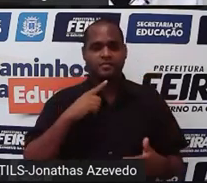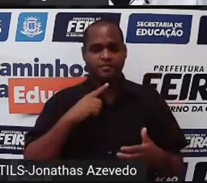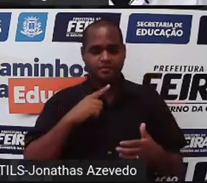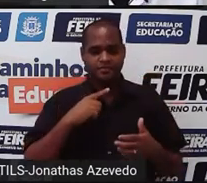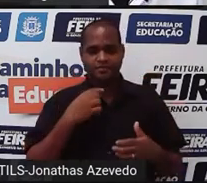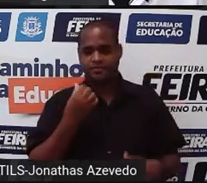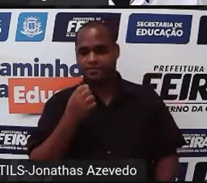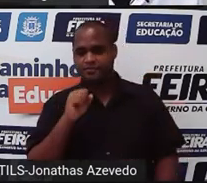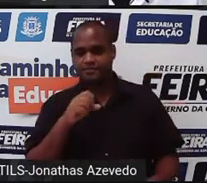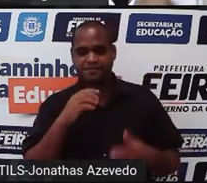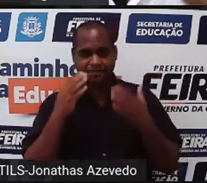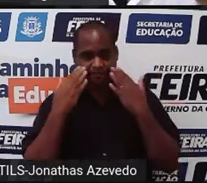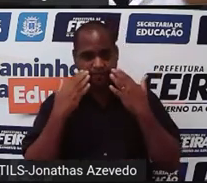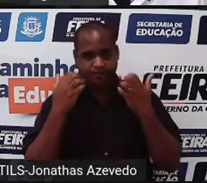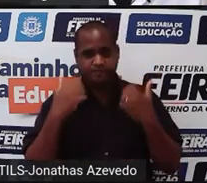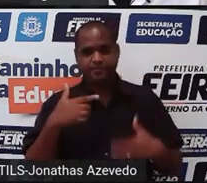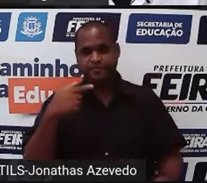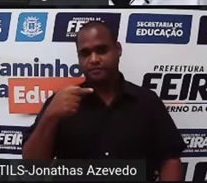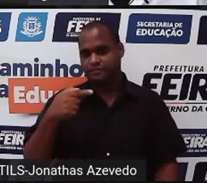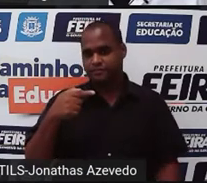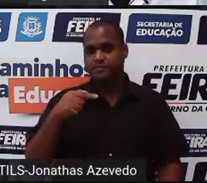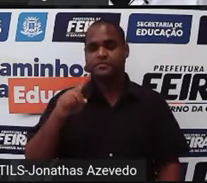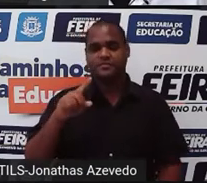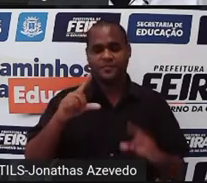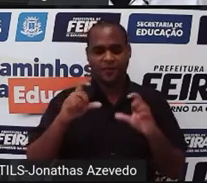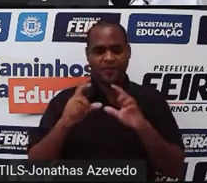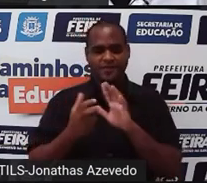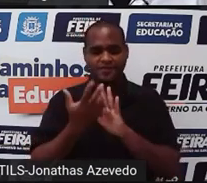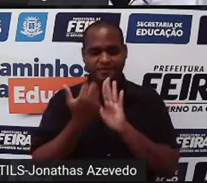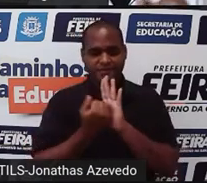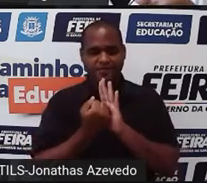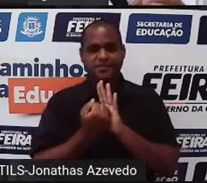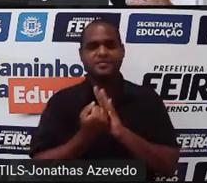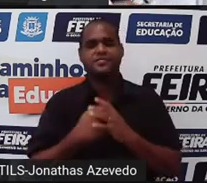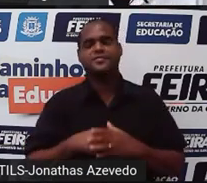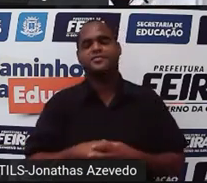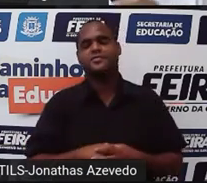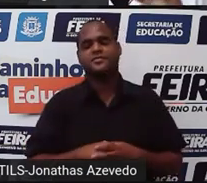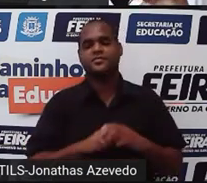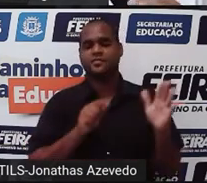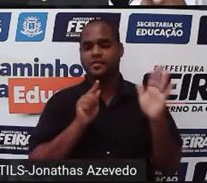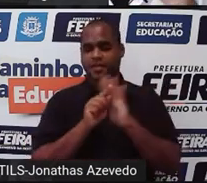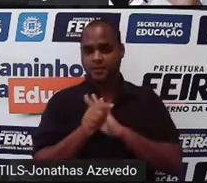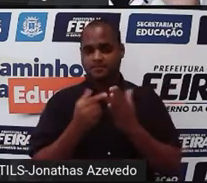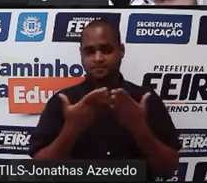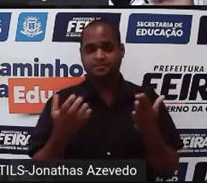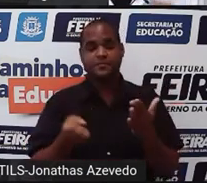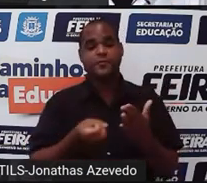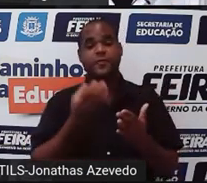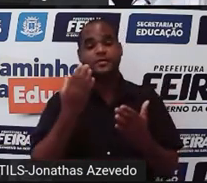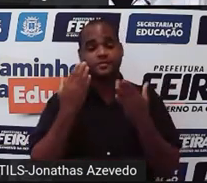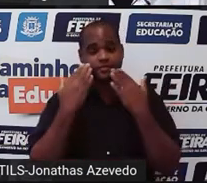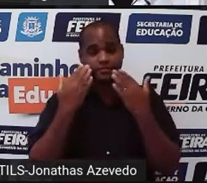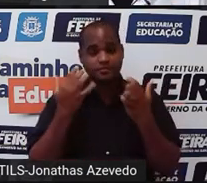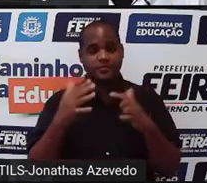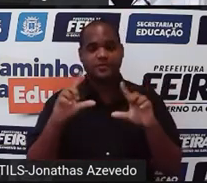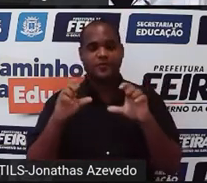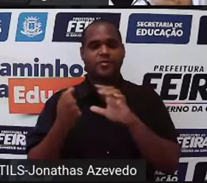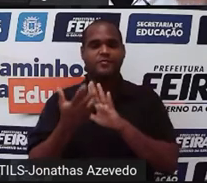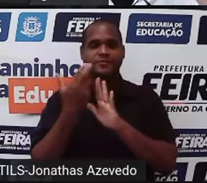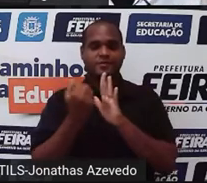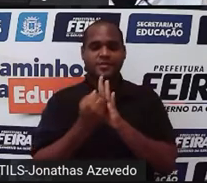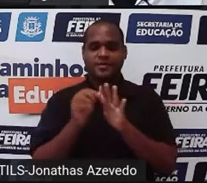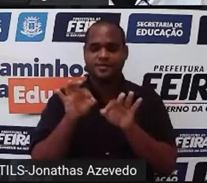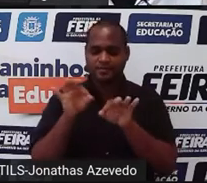canudos construíram 7 figuras. A pergunta é, quantas representações de cada figura